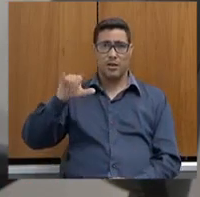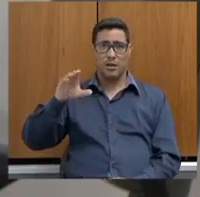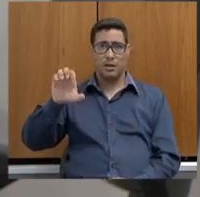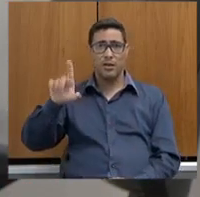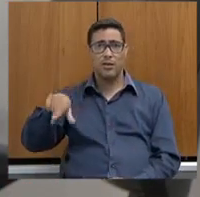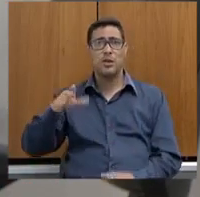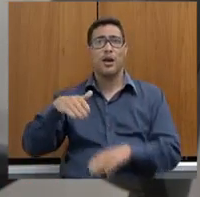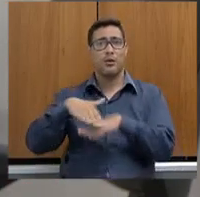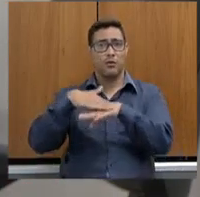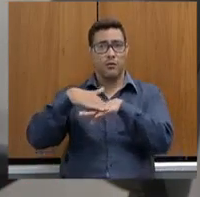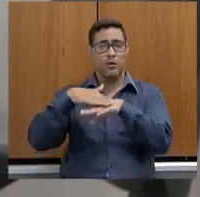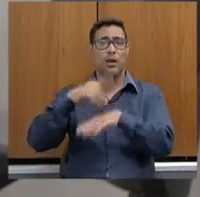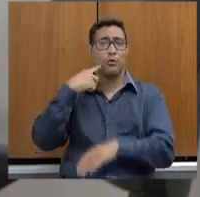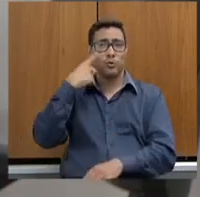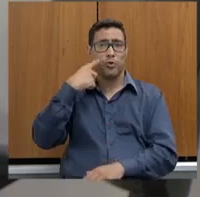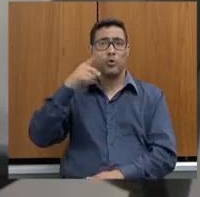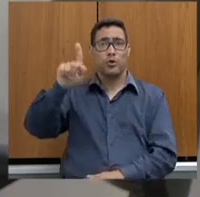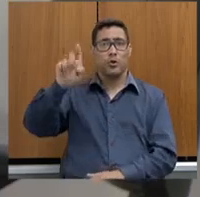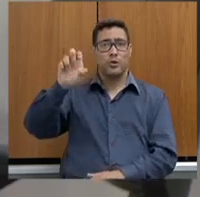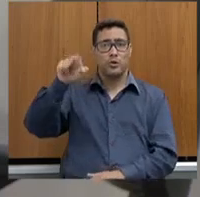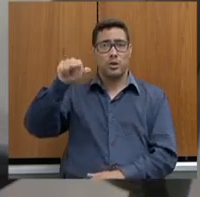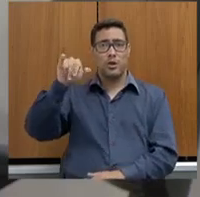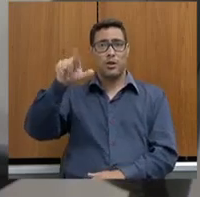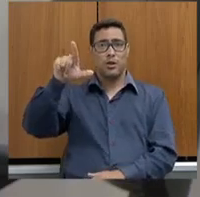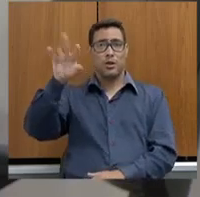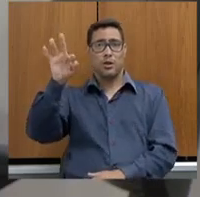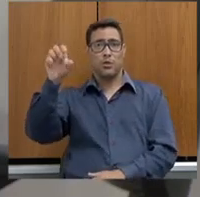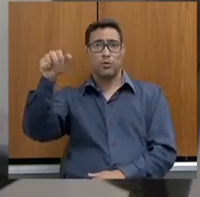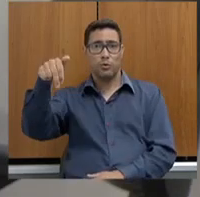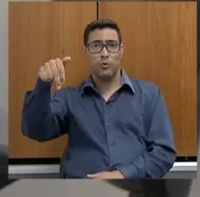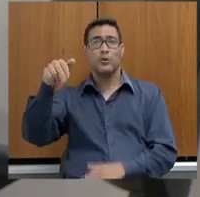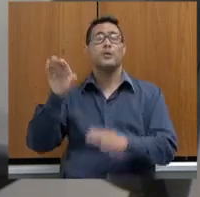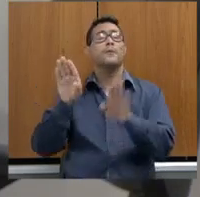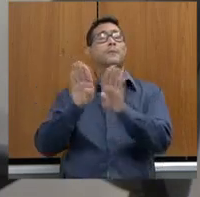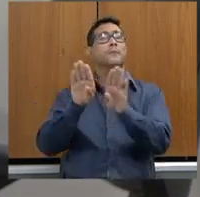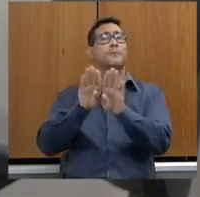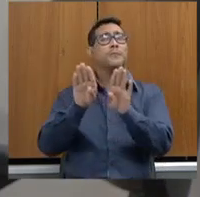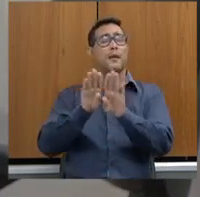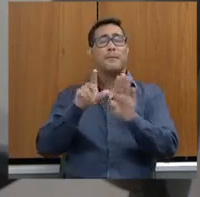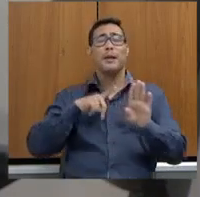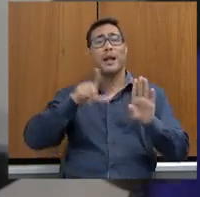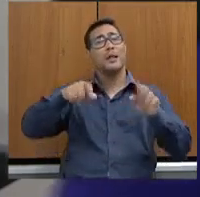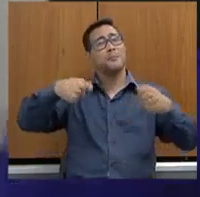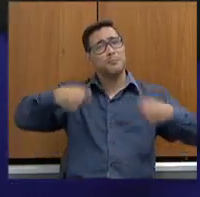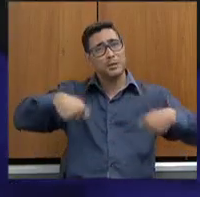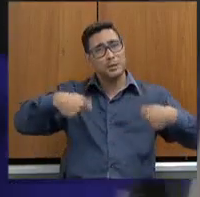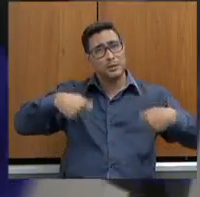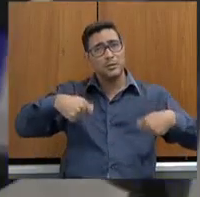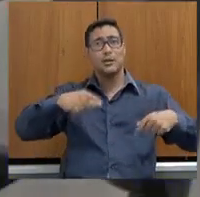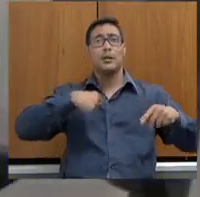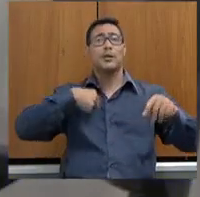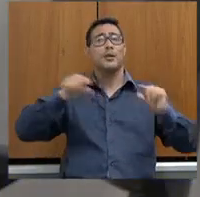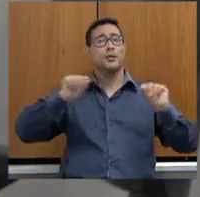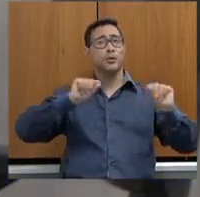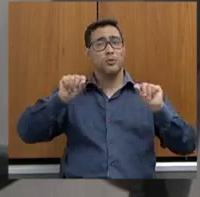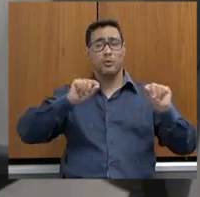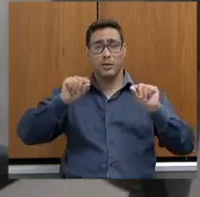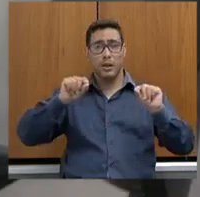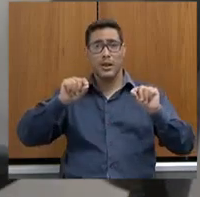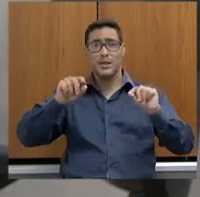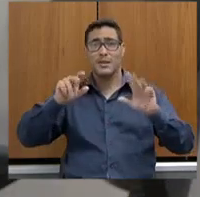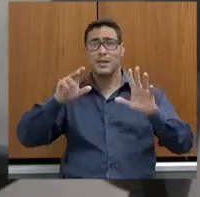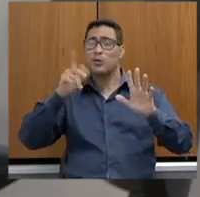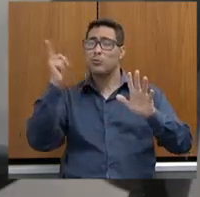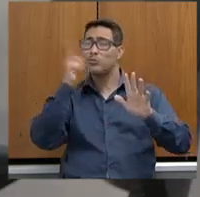doutor Genilton, lá atrás, Genilton Ribeiro, ela carece ainda de consolidar a sua identidade